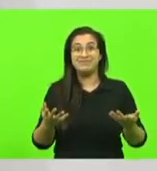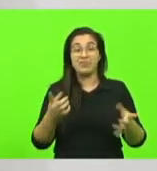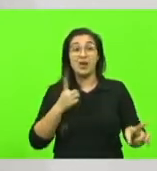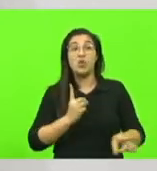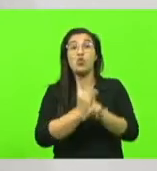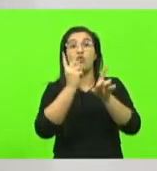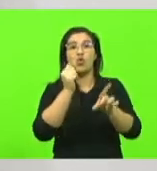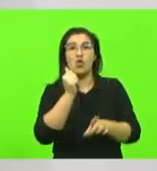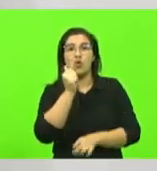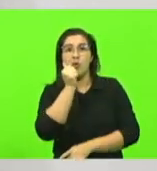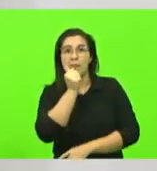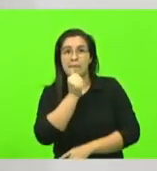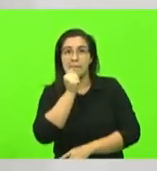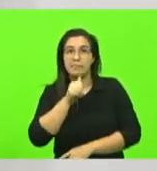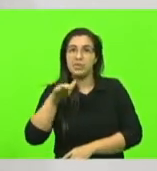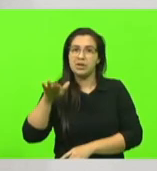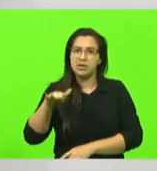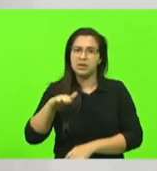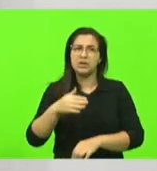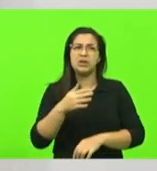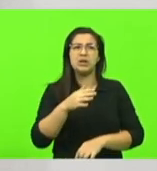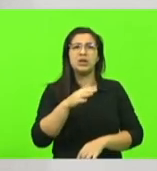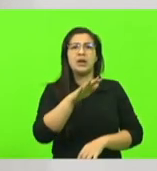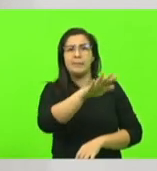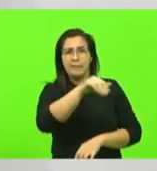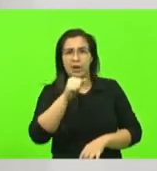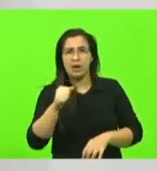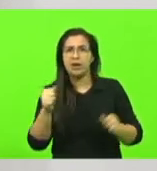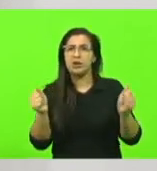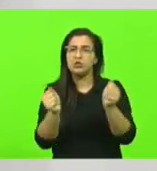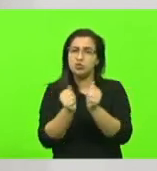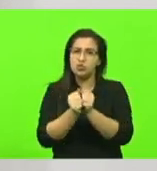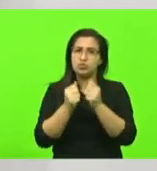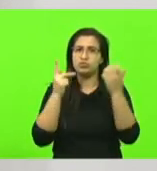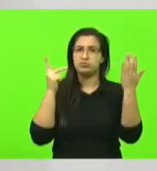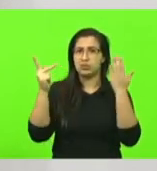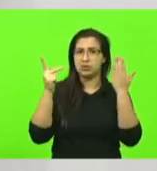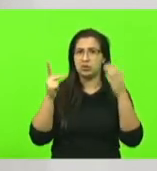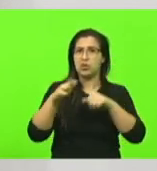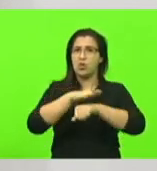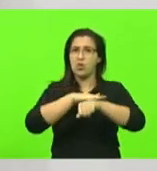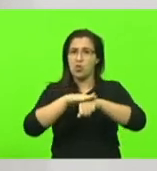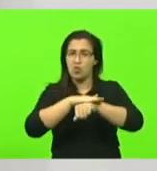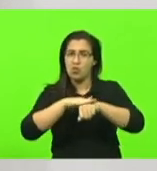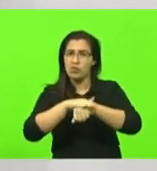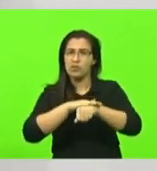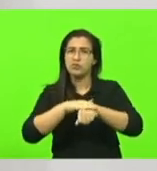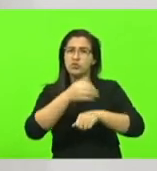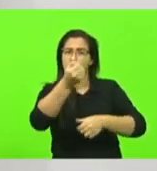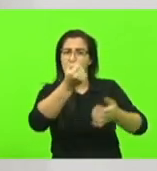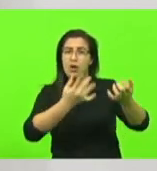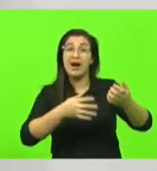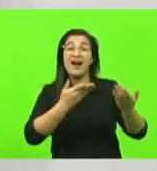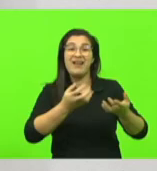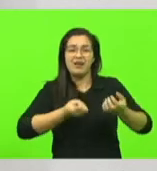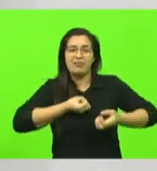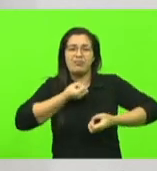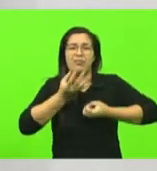trazer conversar com o psicólogo quando ela nos adiantou que estava